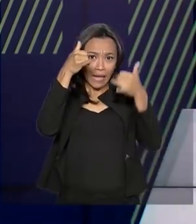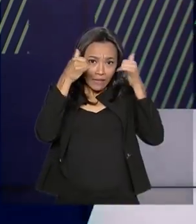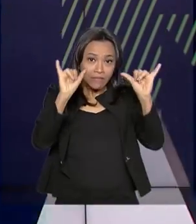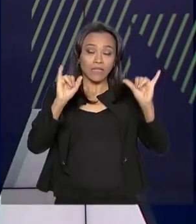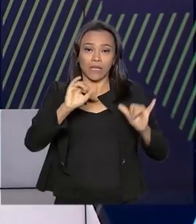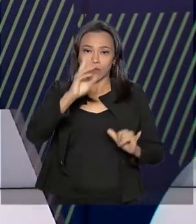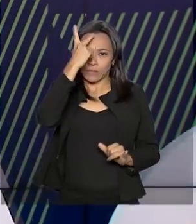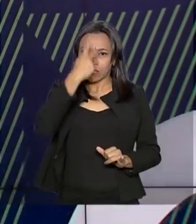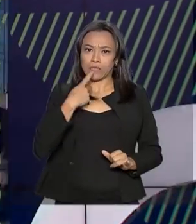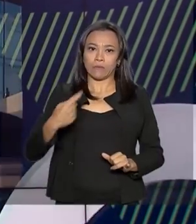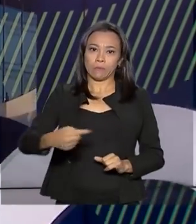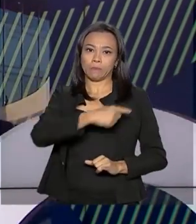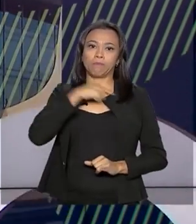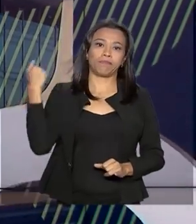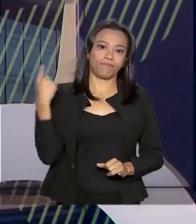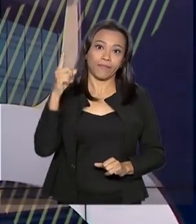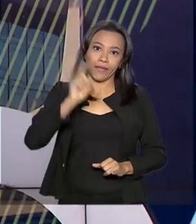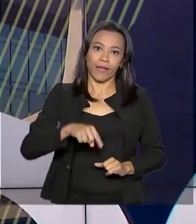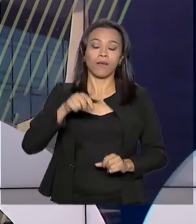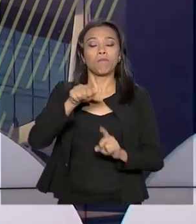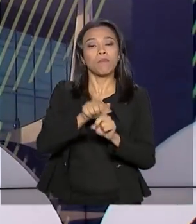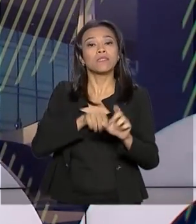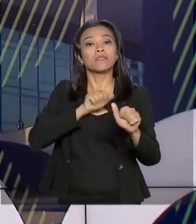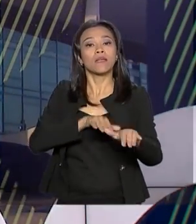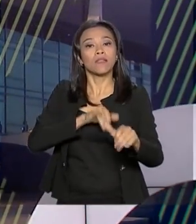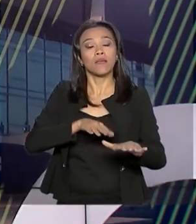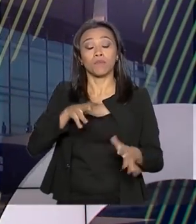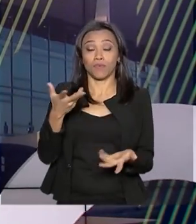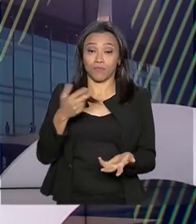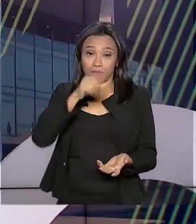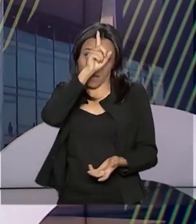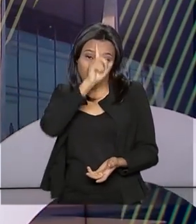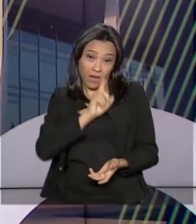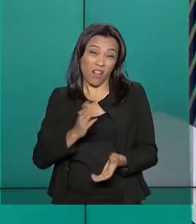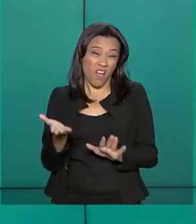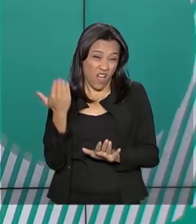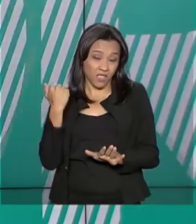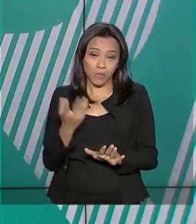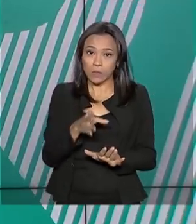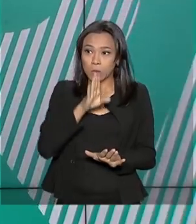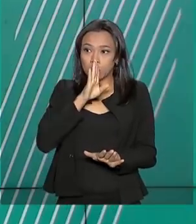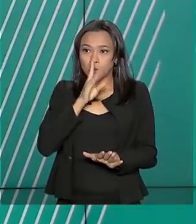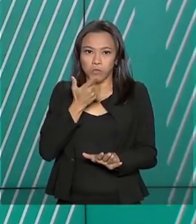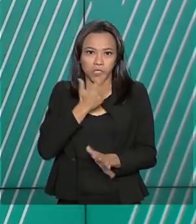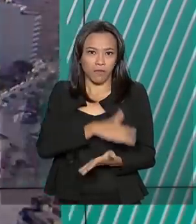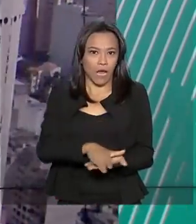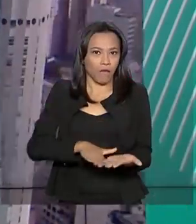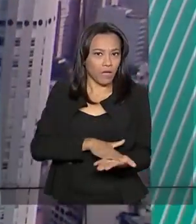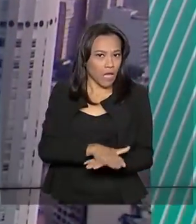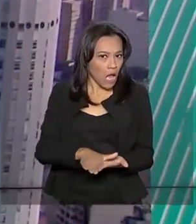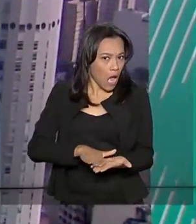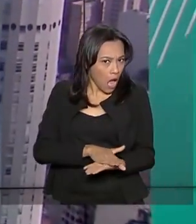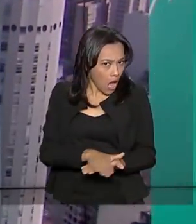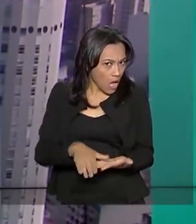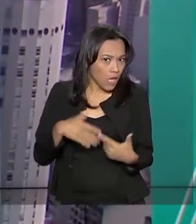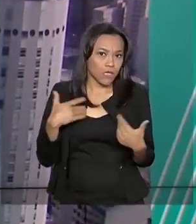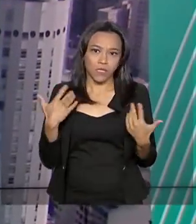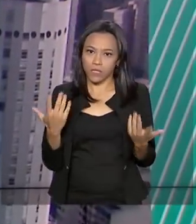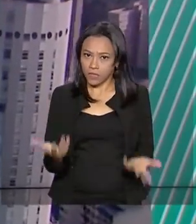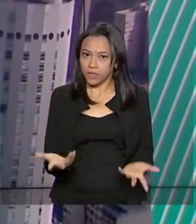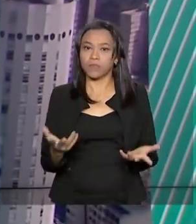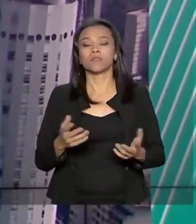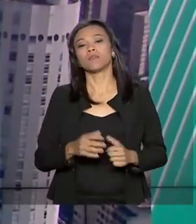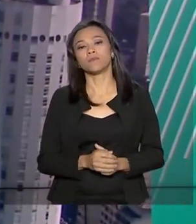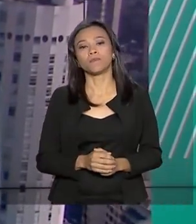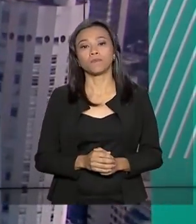chamado também de setembro amarelo. O assunto já foi um tabu muito maior ainda, o assunto já foi um